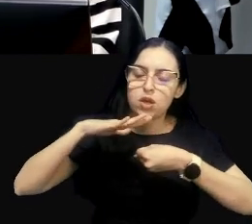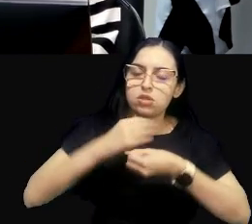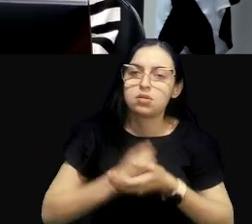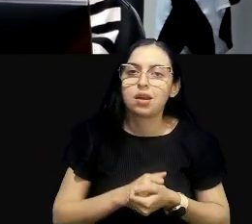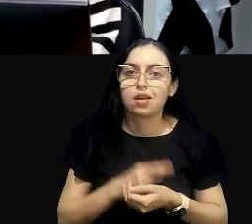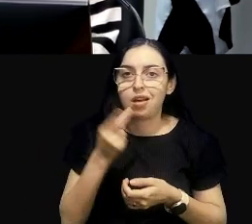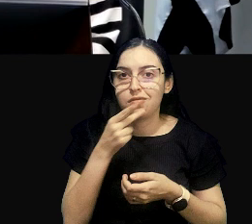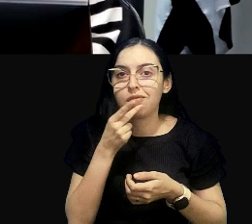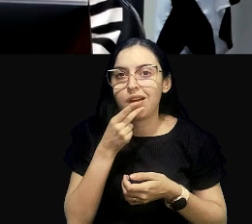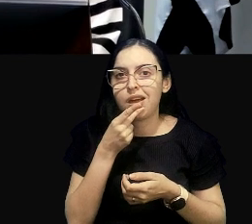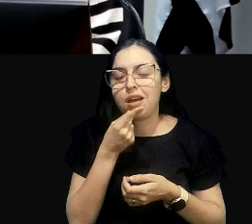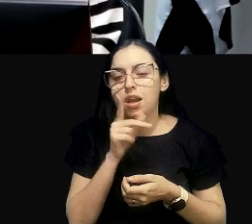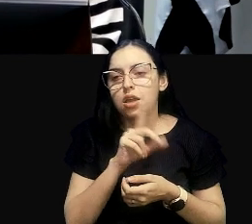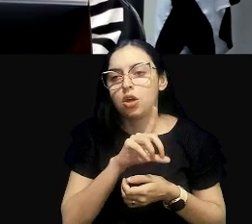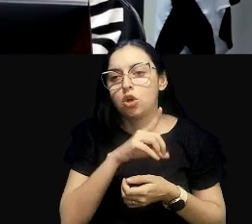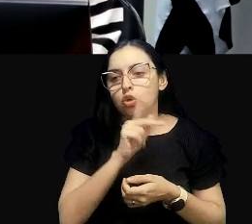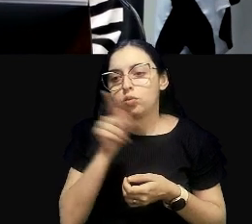Davi,